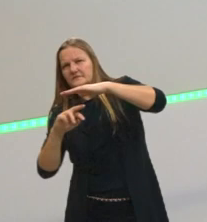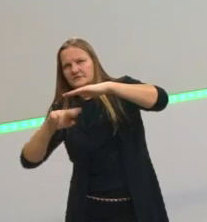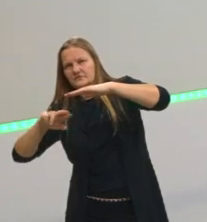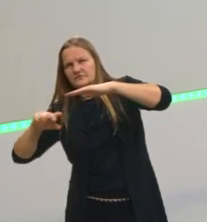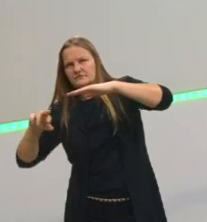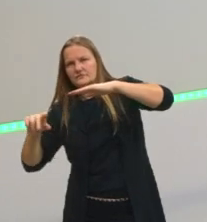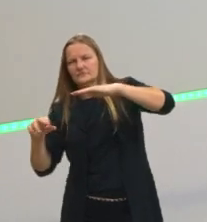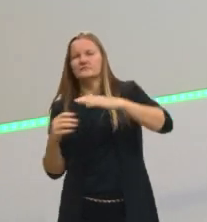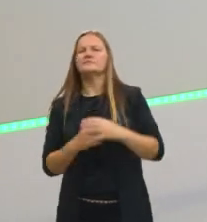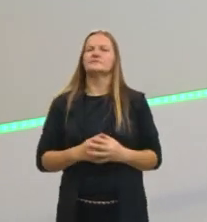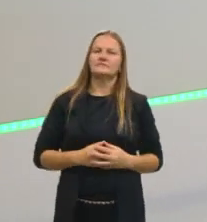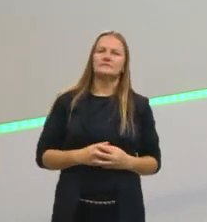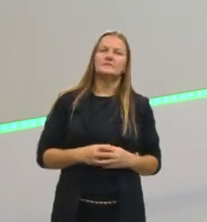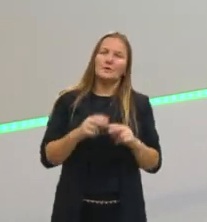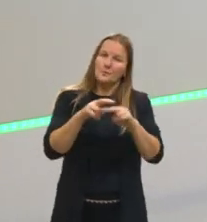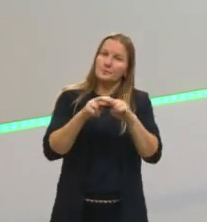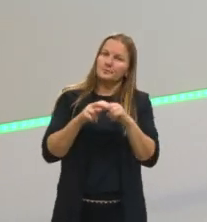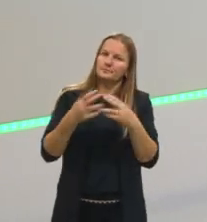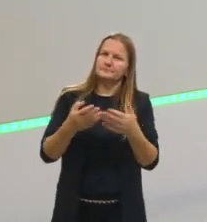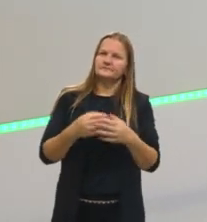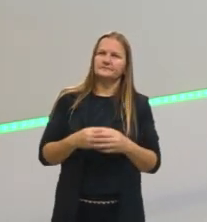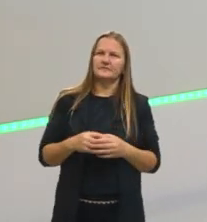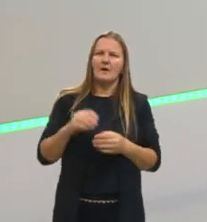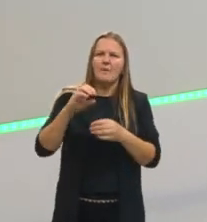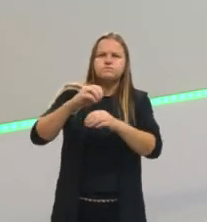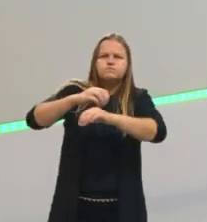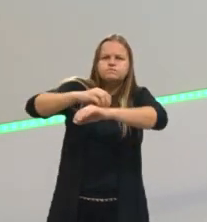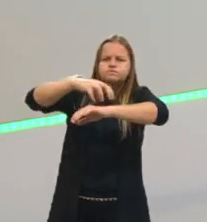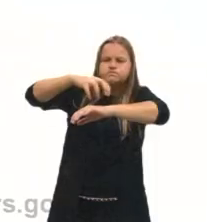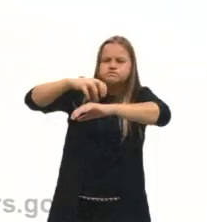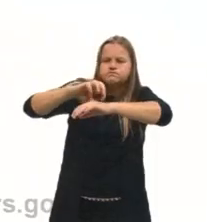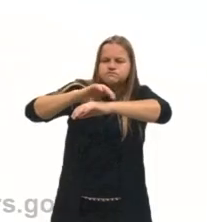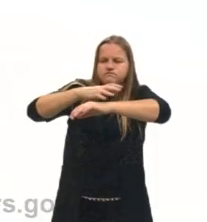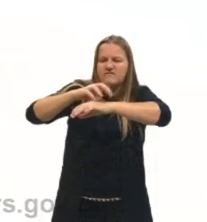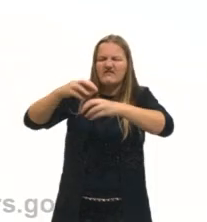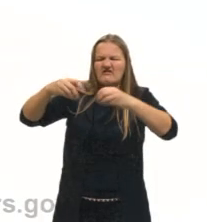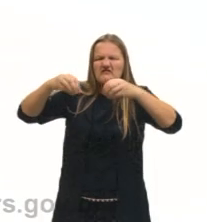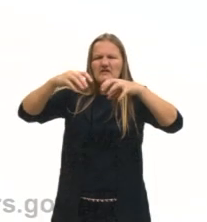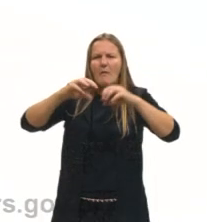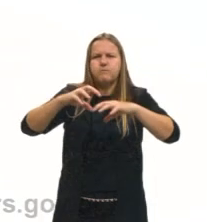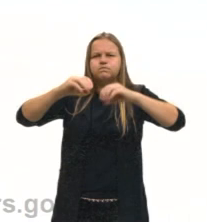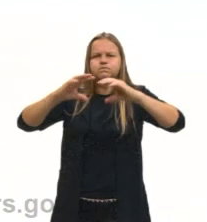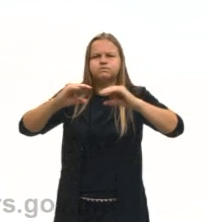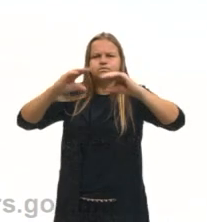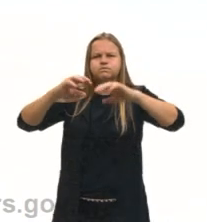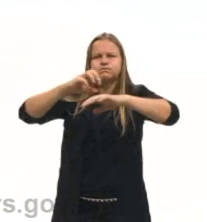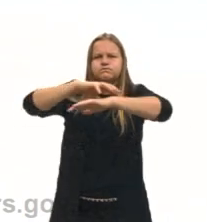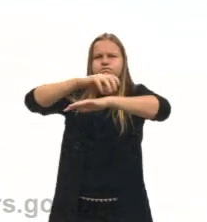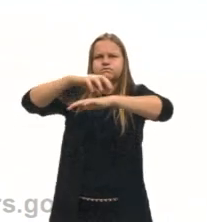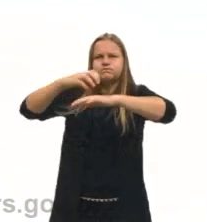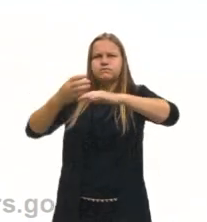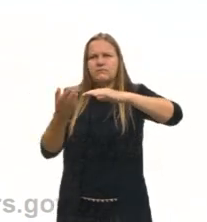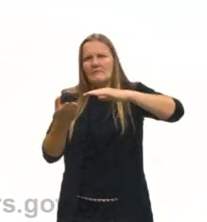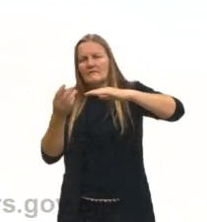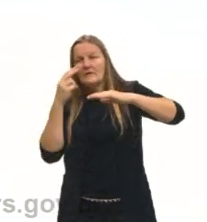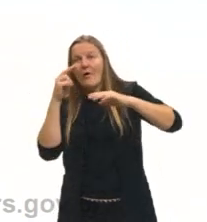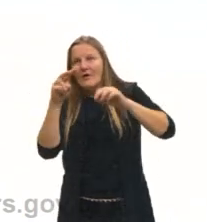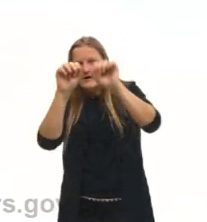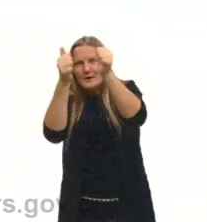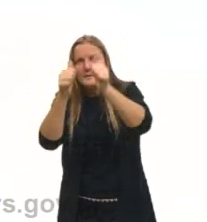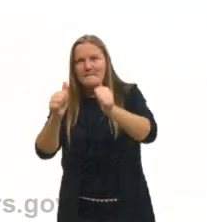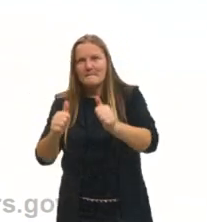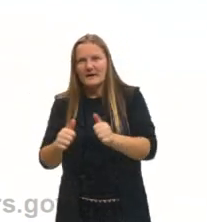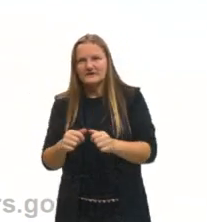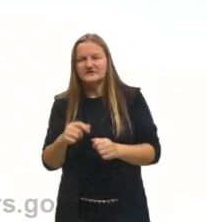separar. As bolhas formam, então, formam uma espuma separando as substâncias. Aqui eu trouxe a imagem de um